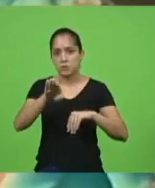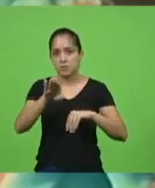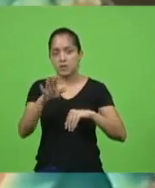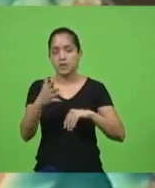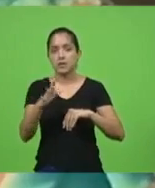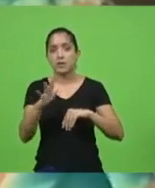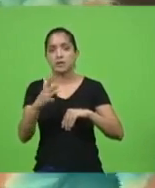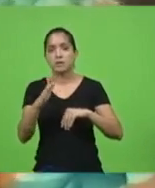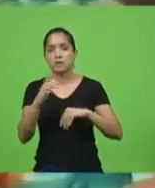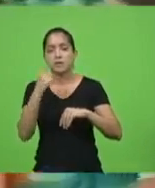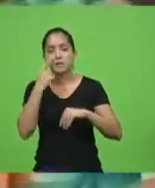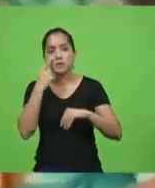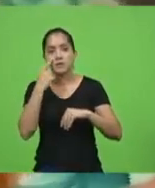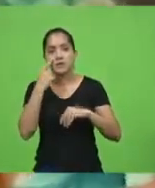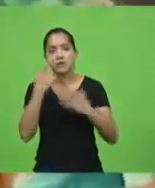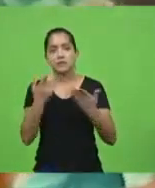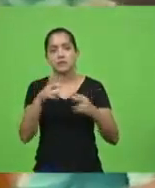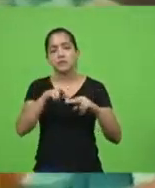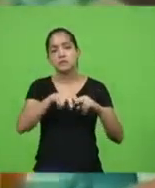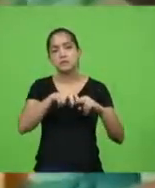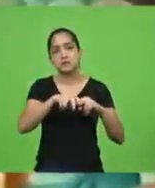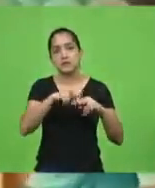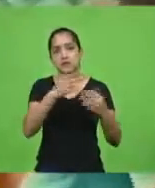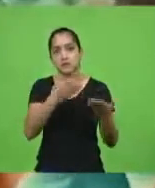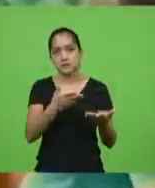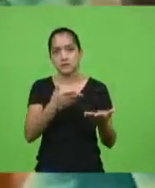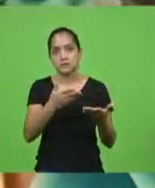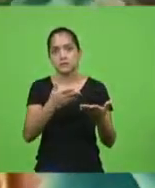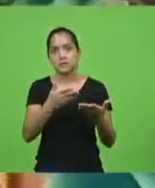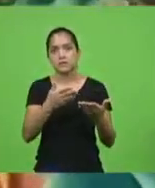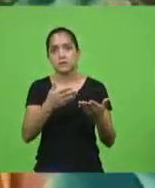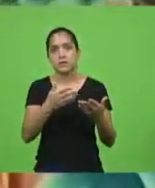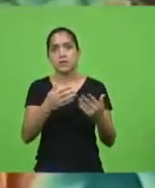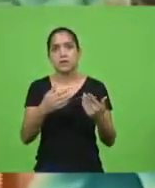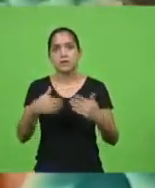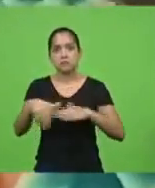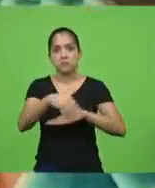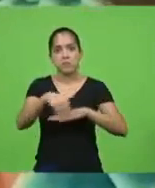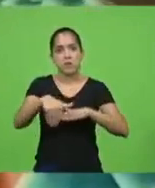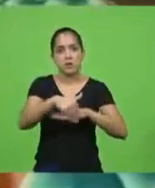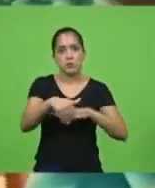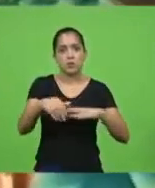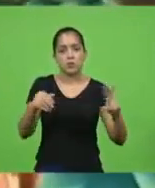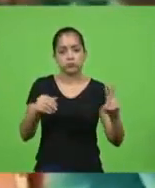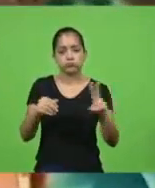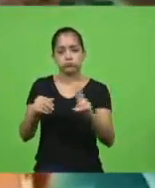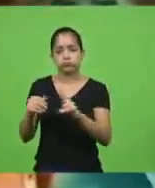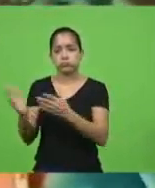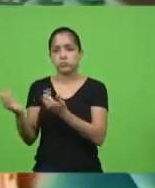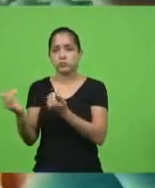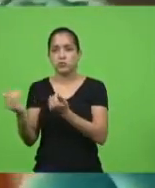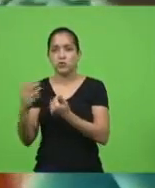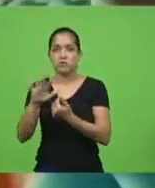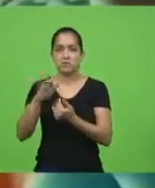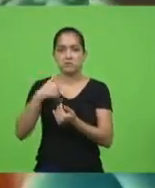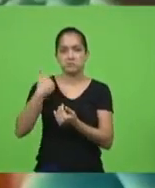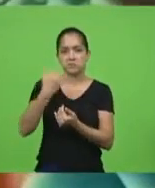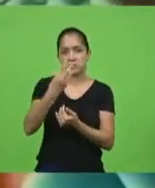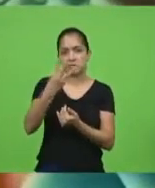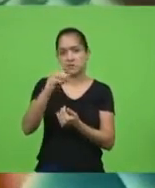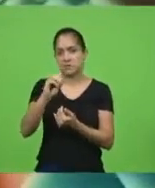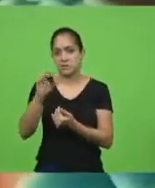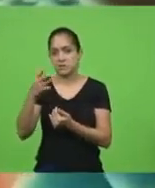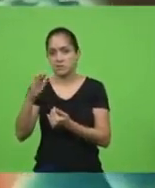e eu estava sentada ali, passaram dois jovens, mas não é dois jovenzinhos não, uns trintão e vinte e poucos,